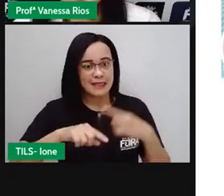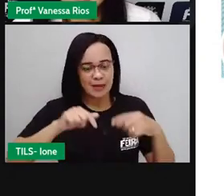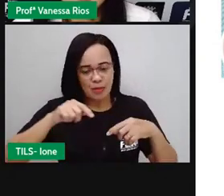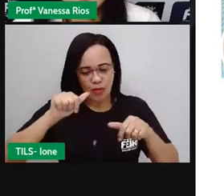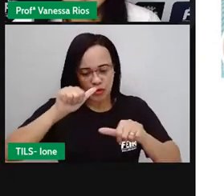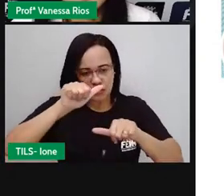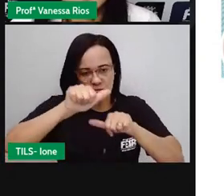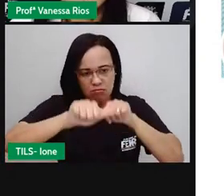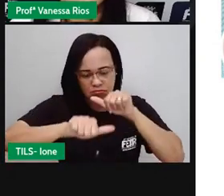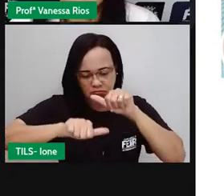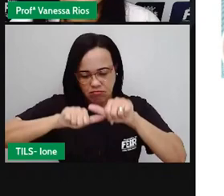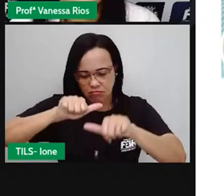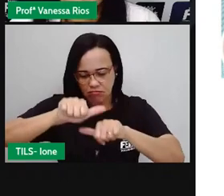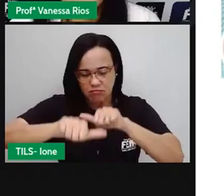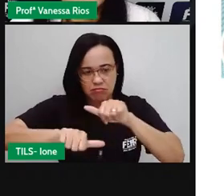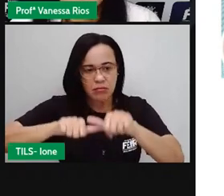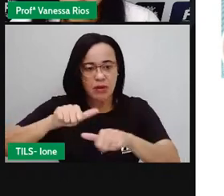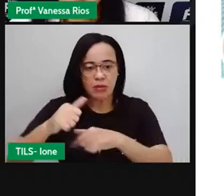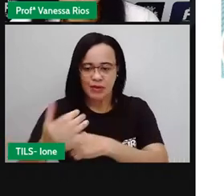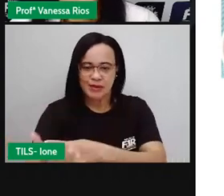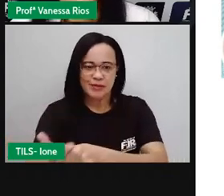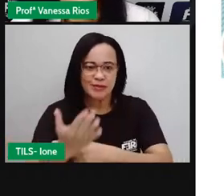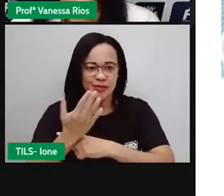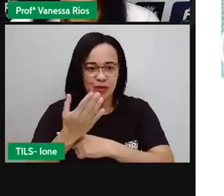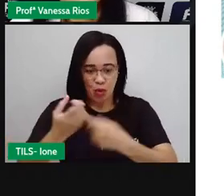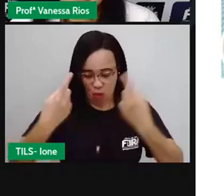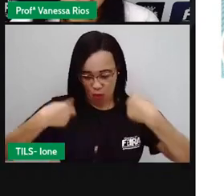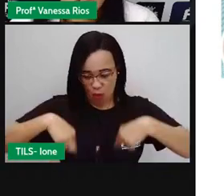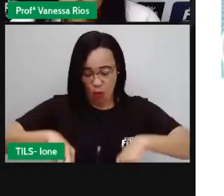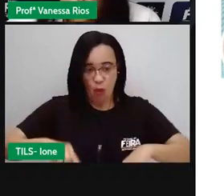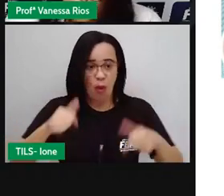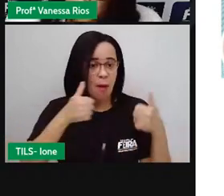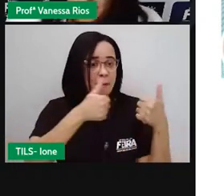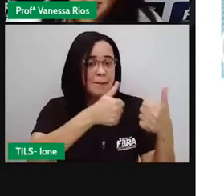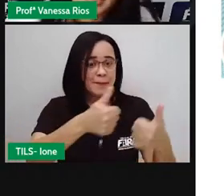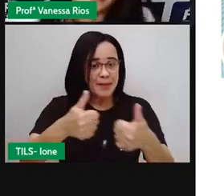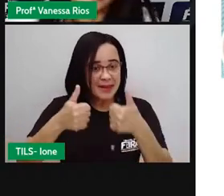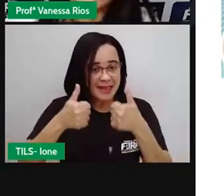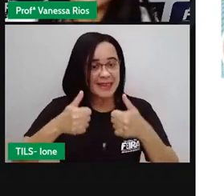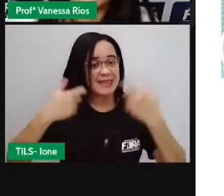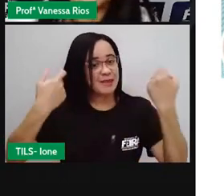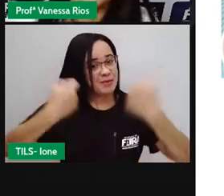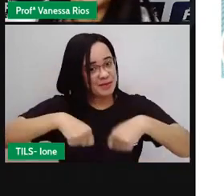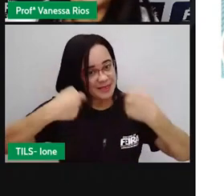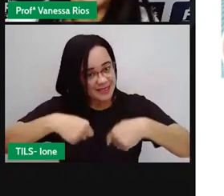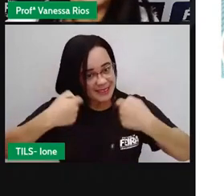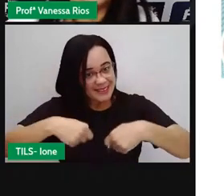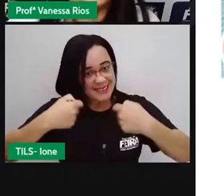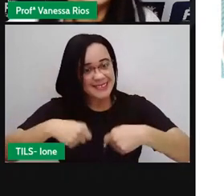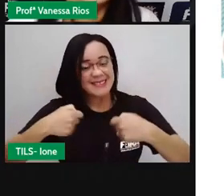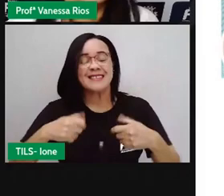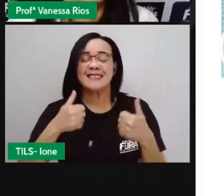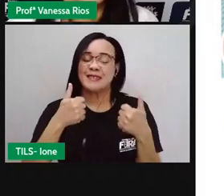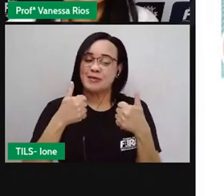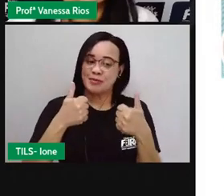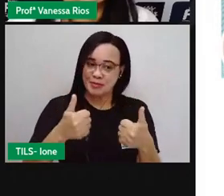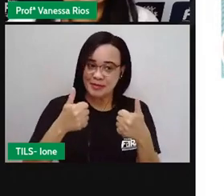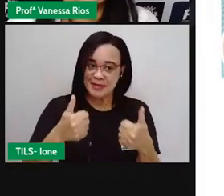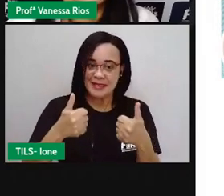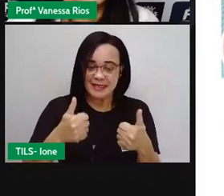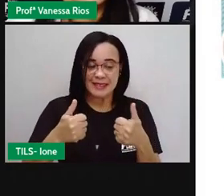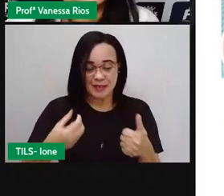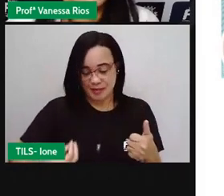para o nosso corpo, o funcionamento de tudo que a gente precisa fazer com que funcione aí para a gente viver.